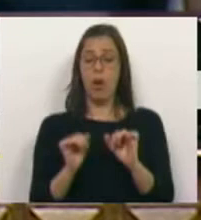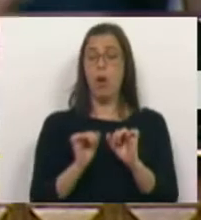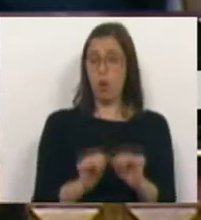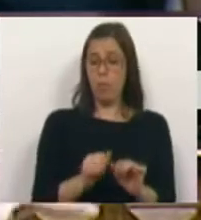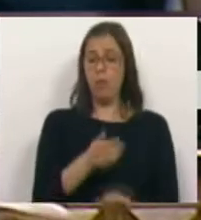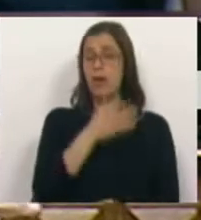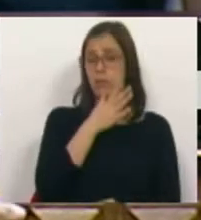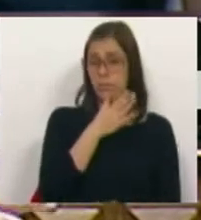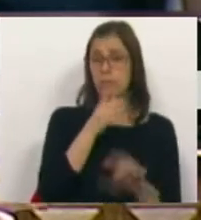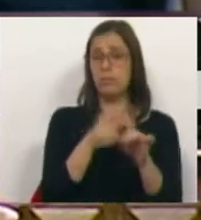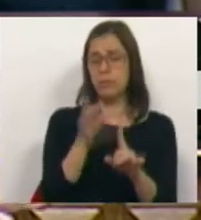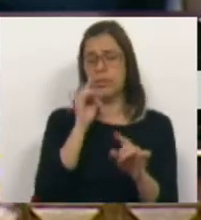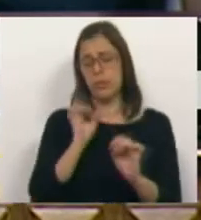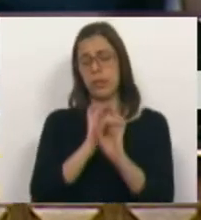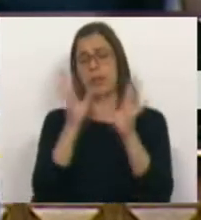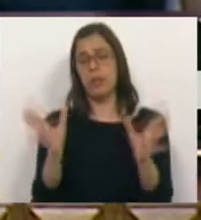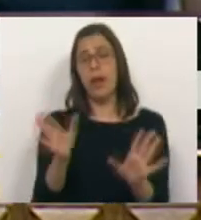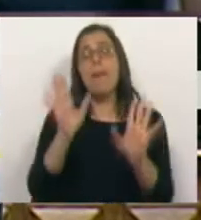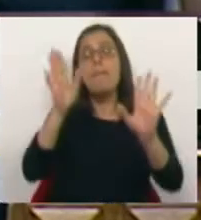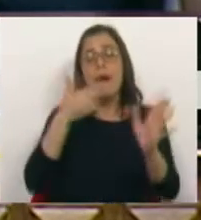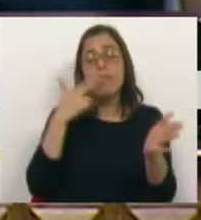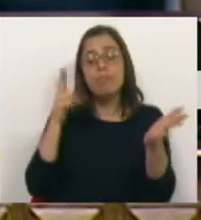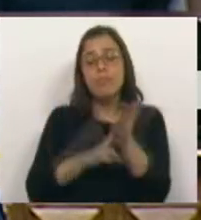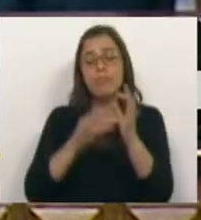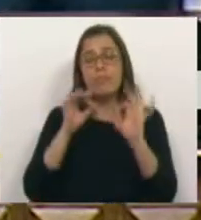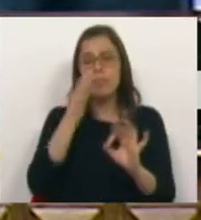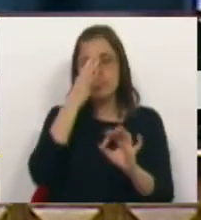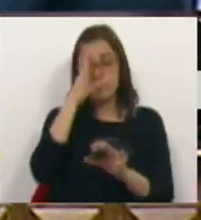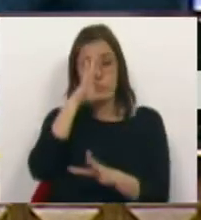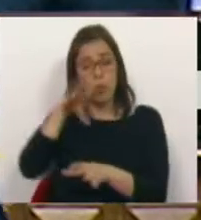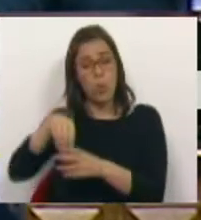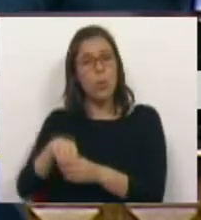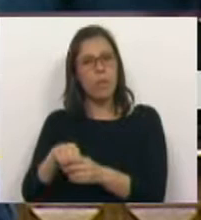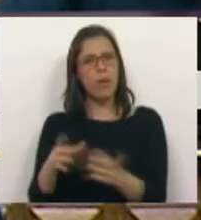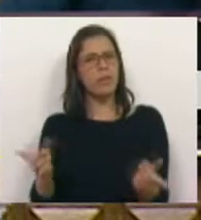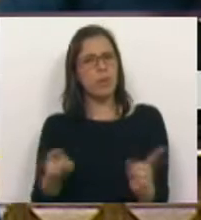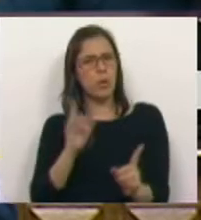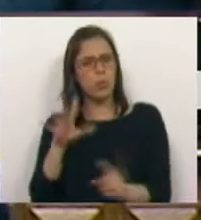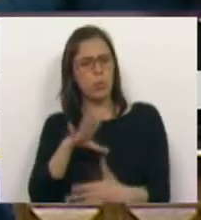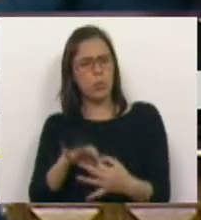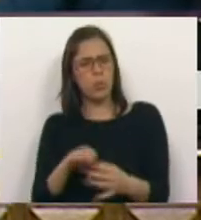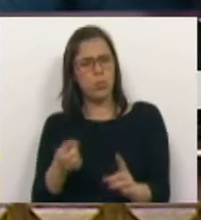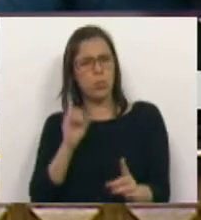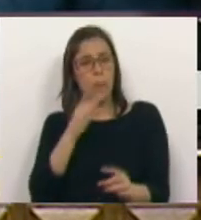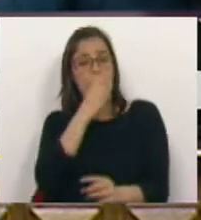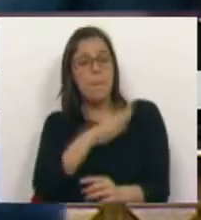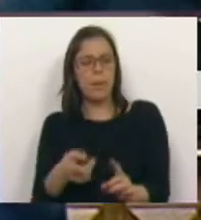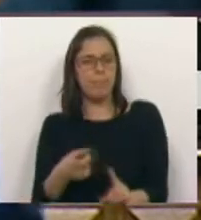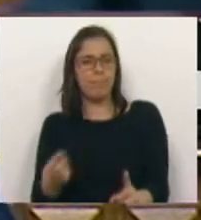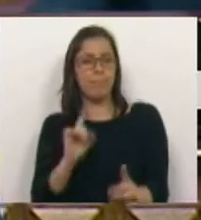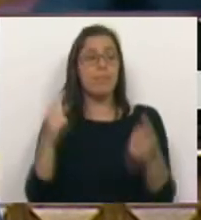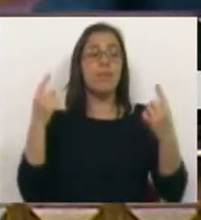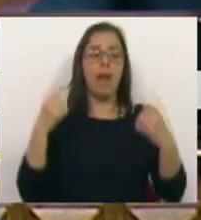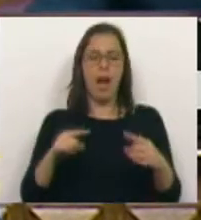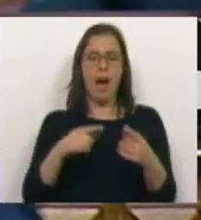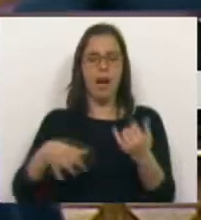os discursos tornam-se mais claros, mas quando se está no Governo não tem sido o caso, nem tem sido a prática. Existe